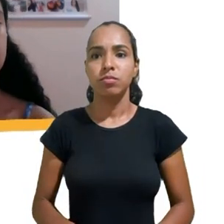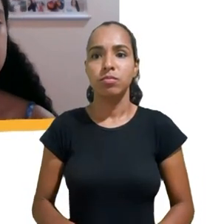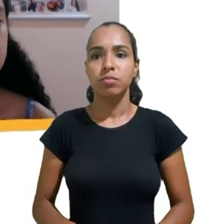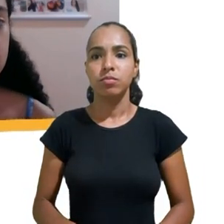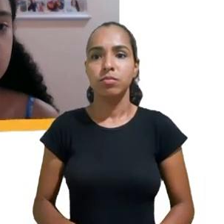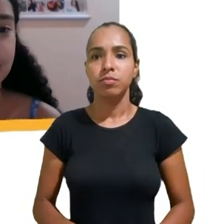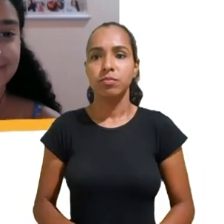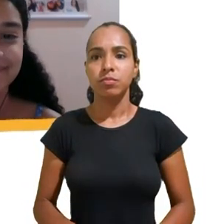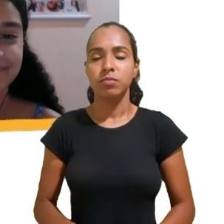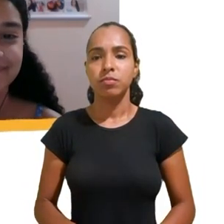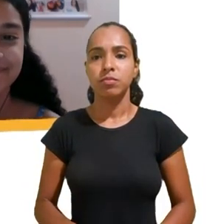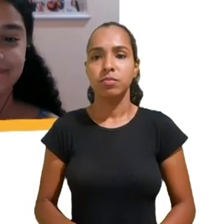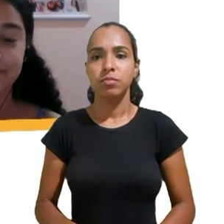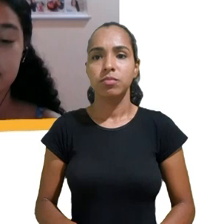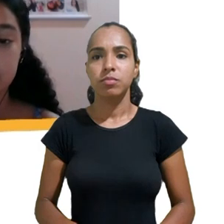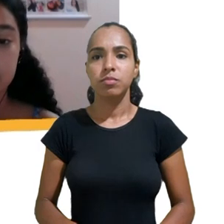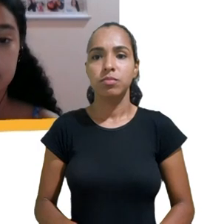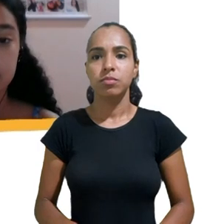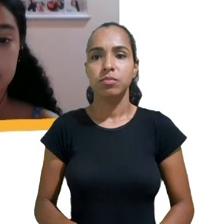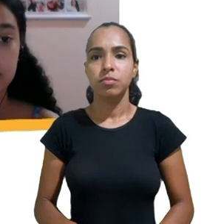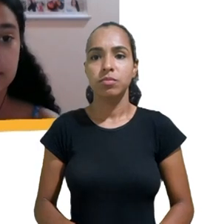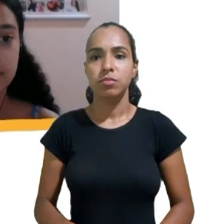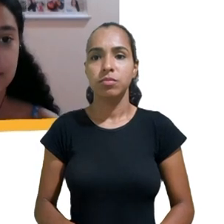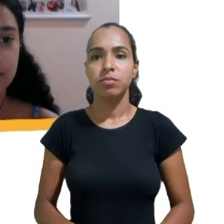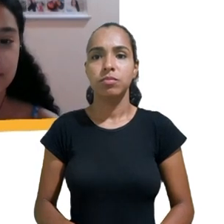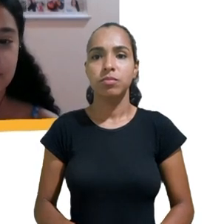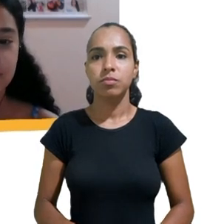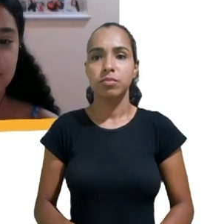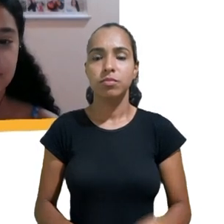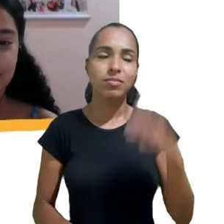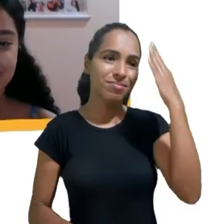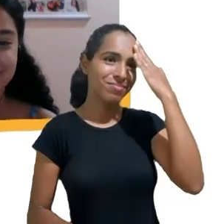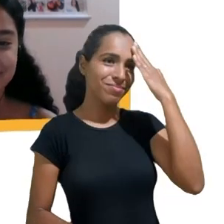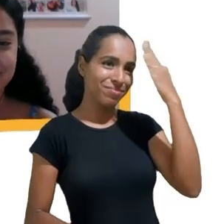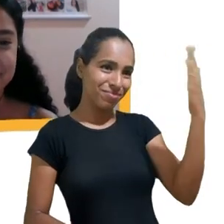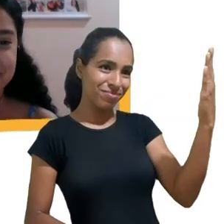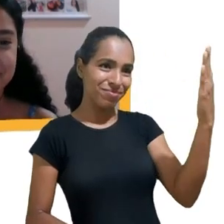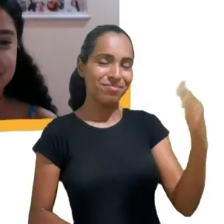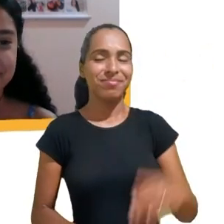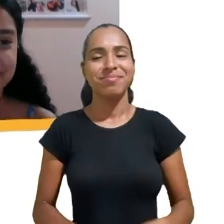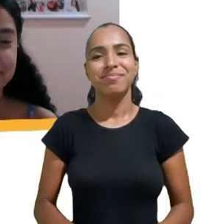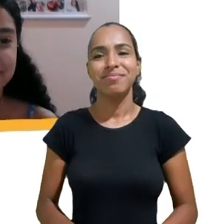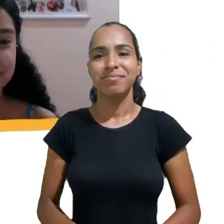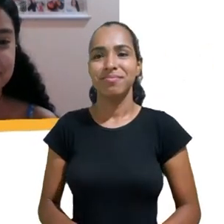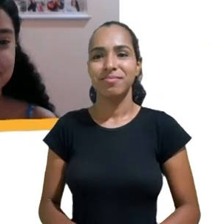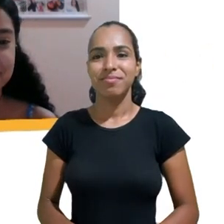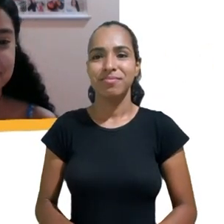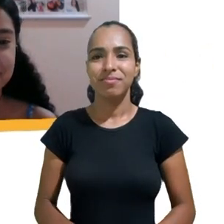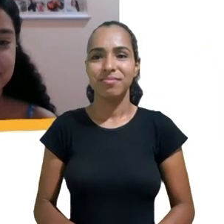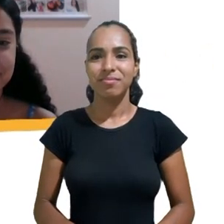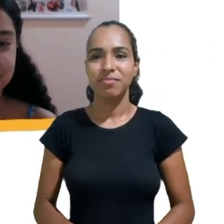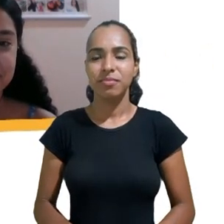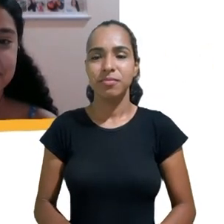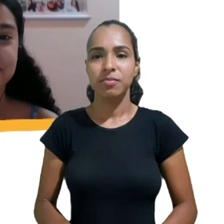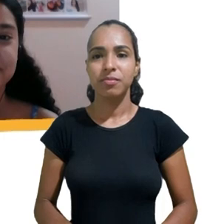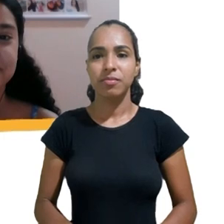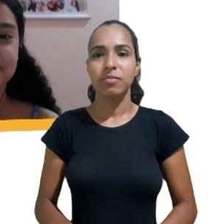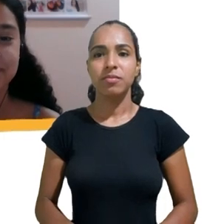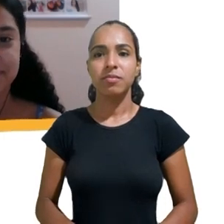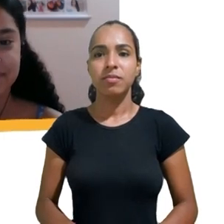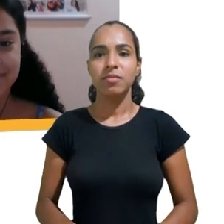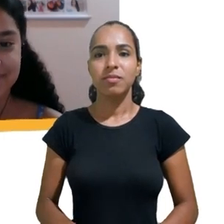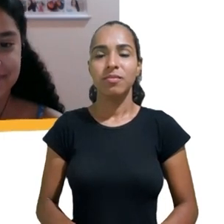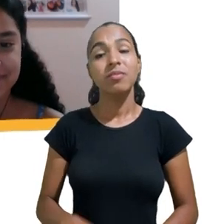Obrigada, Rafael. queria colocar aqui na nossa roda, então, uma pessoa que está vivenciando isso pela própria